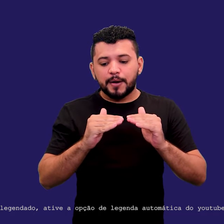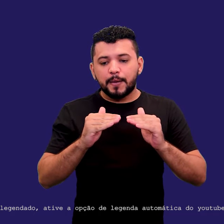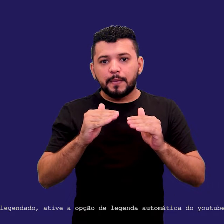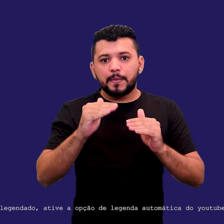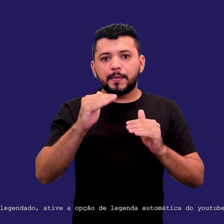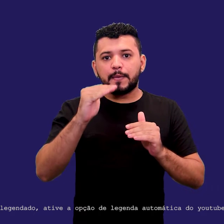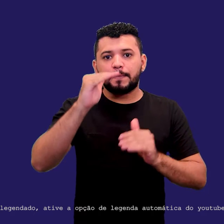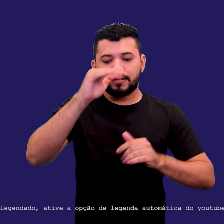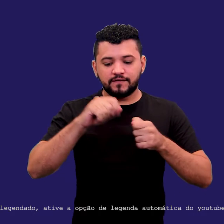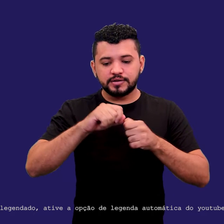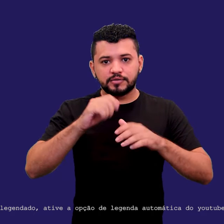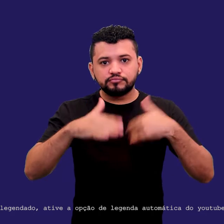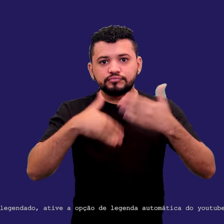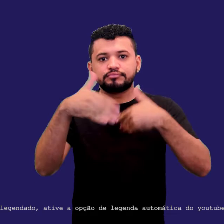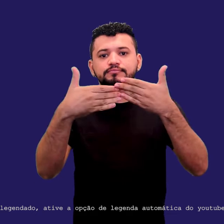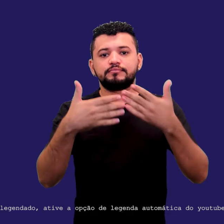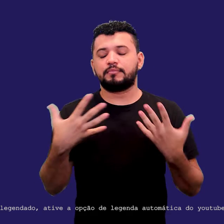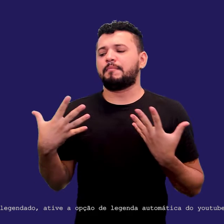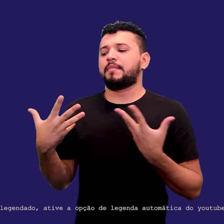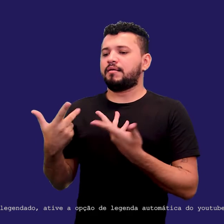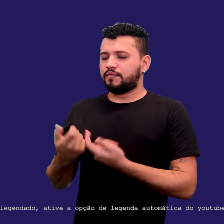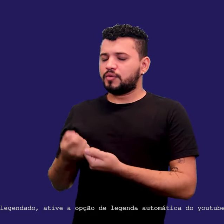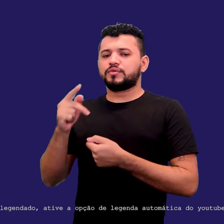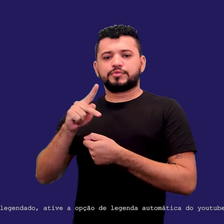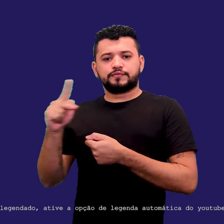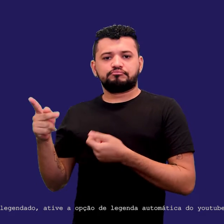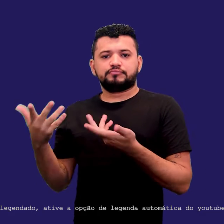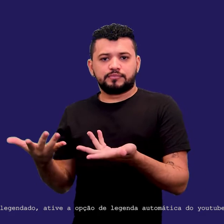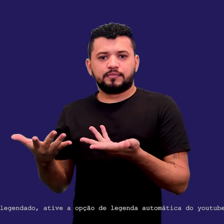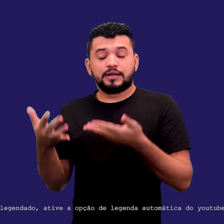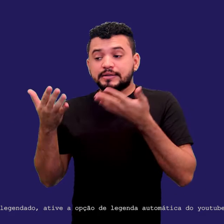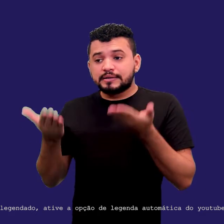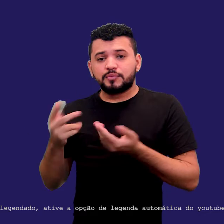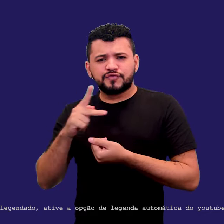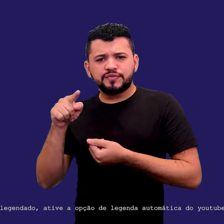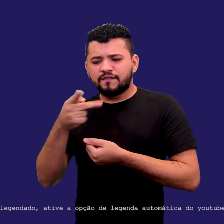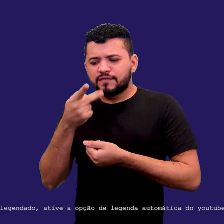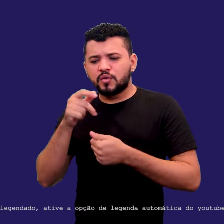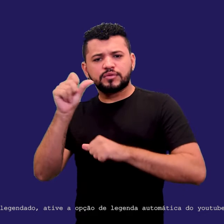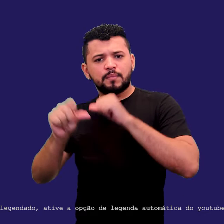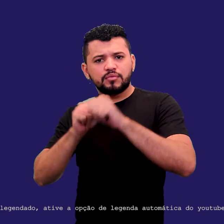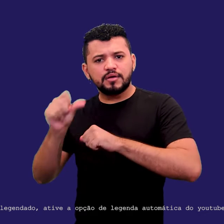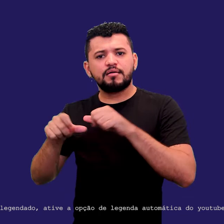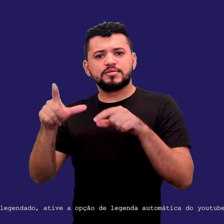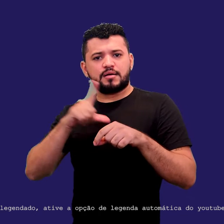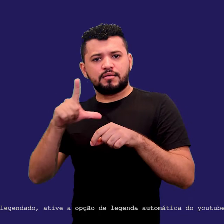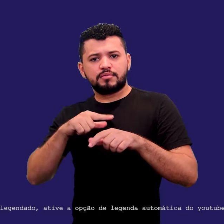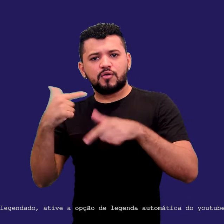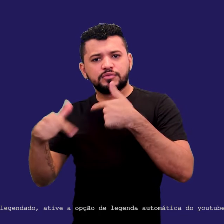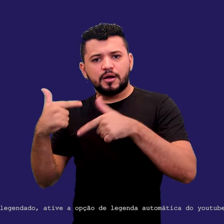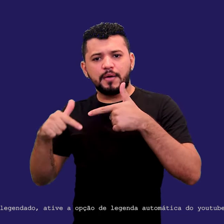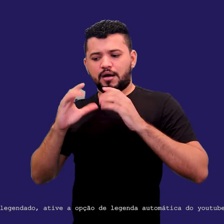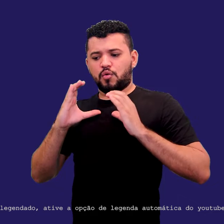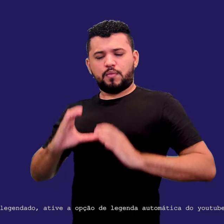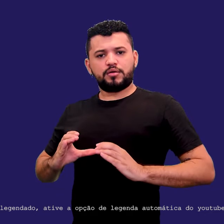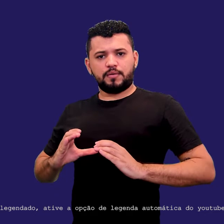desenvolvimento. Maravilha. O senhor falou aí bem das mudanças do mercado, né? As mudanças de